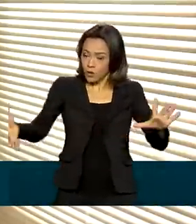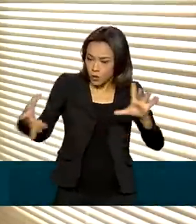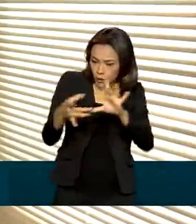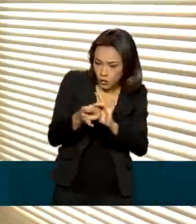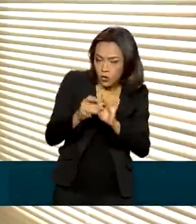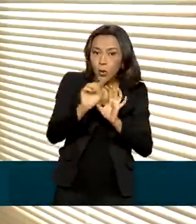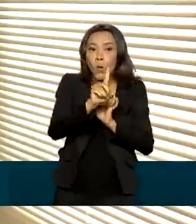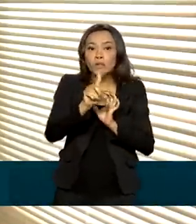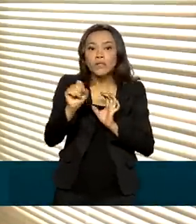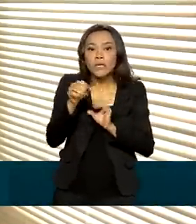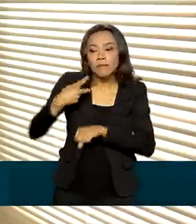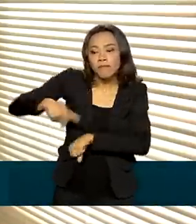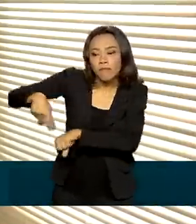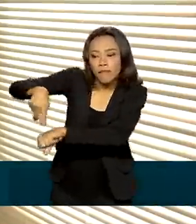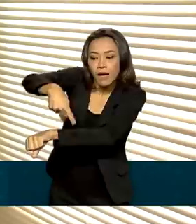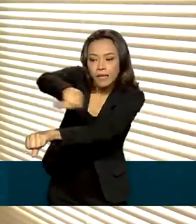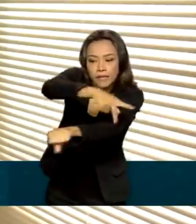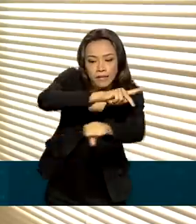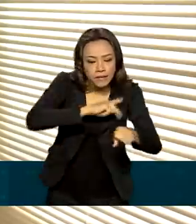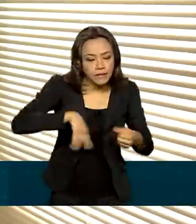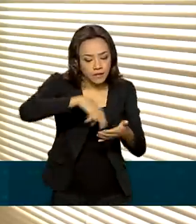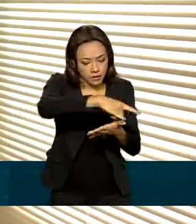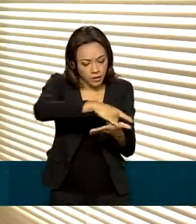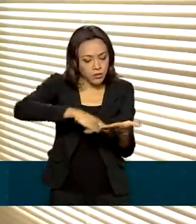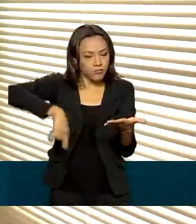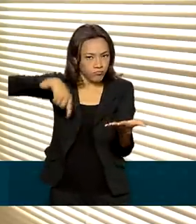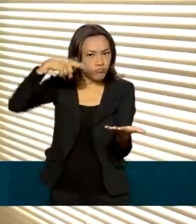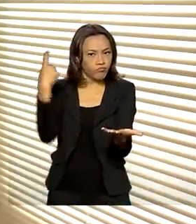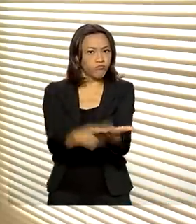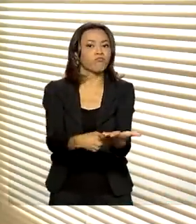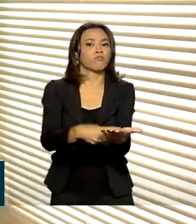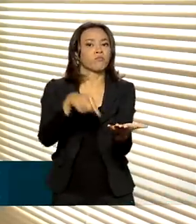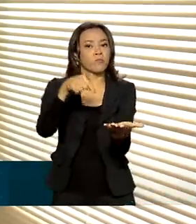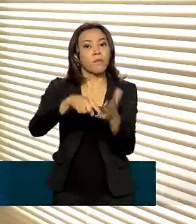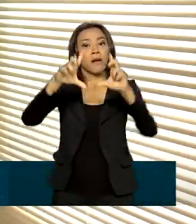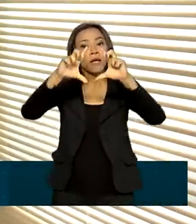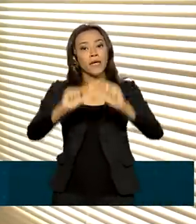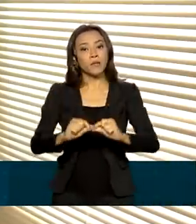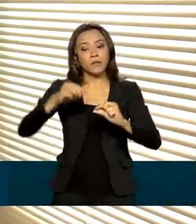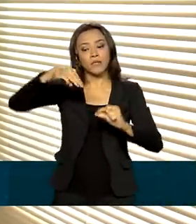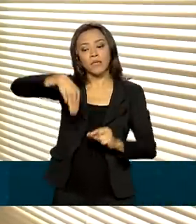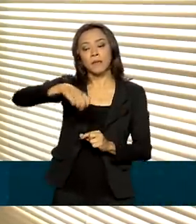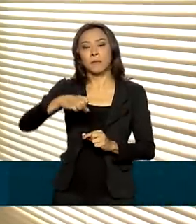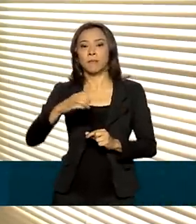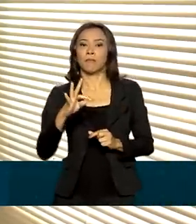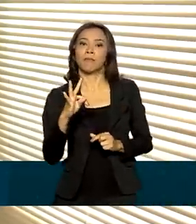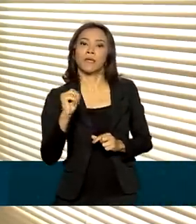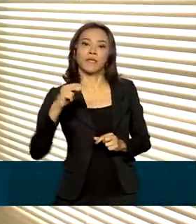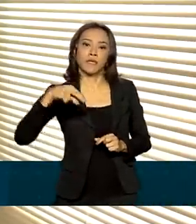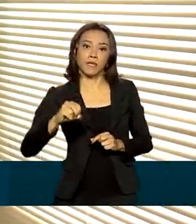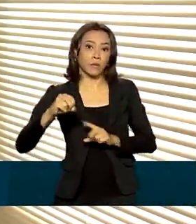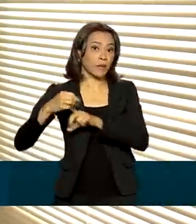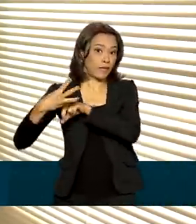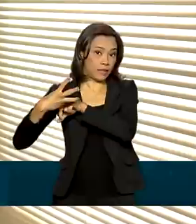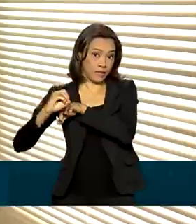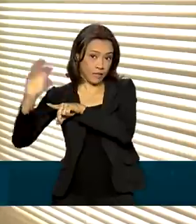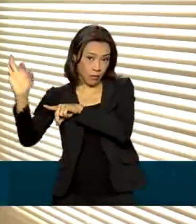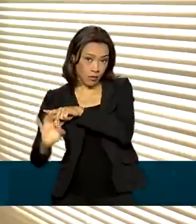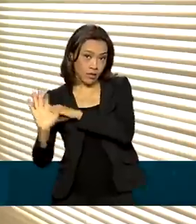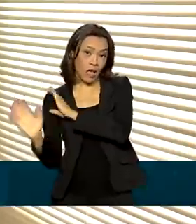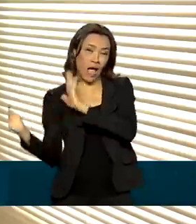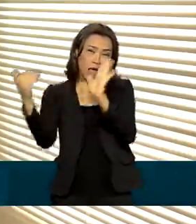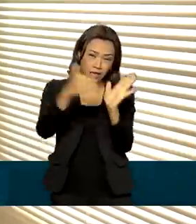e aderiu ao compromisso global do metano, que pretende reduzir em 30% as emissões do gás até